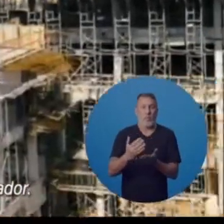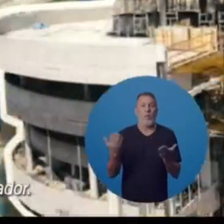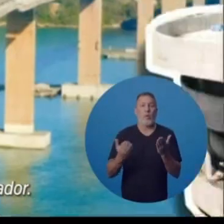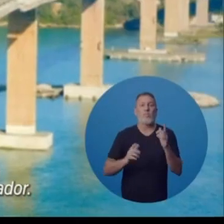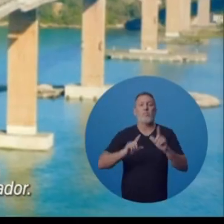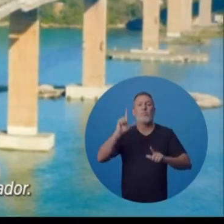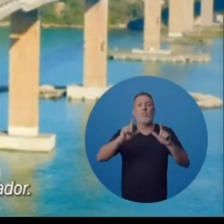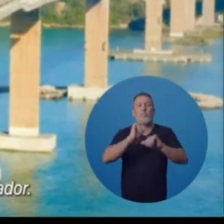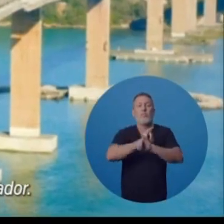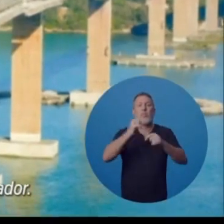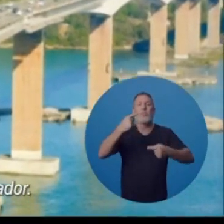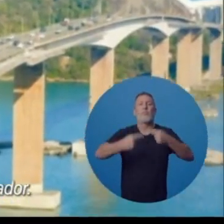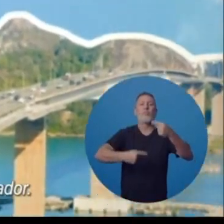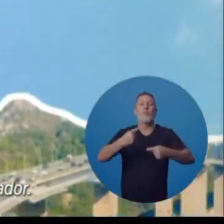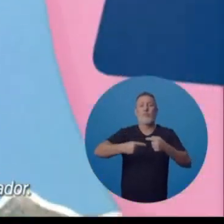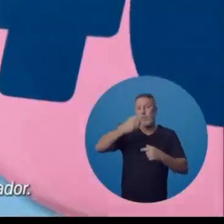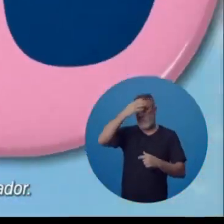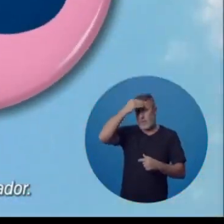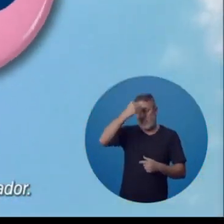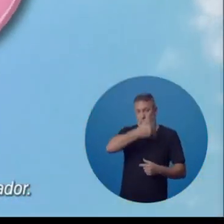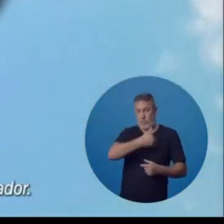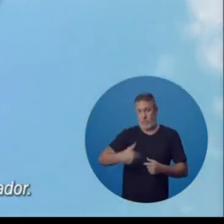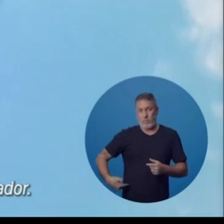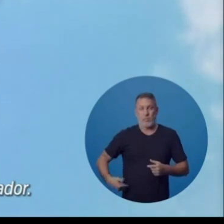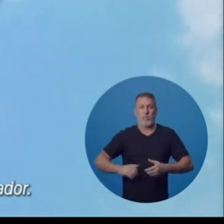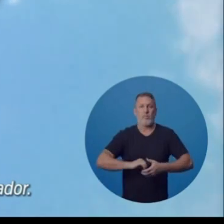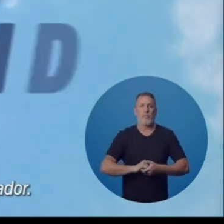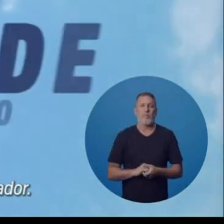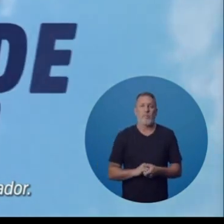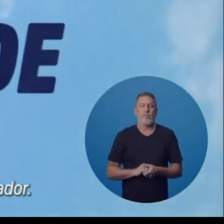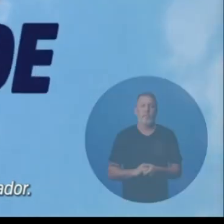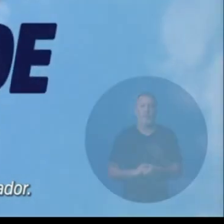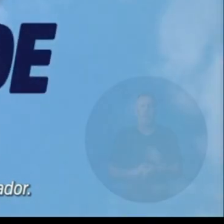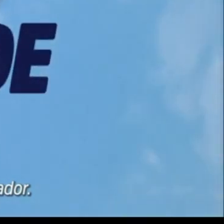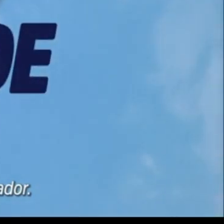Começa agora o programa de Casa Grande Governador.